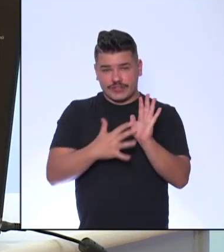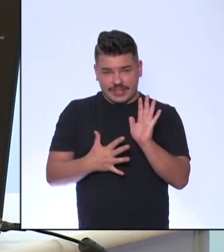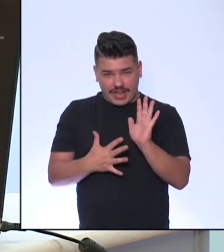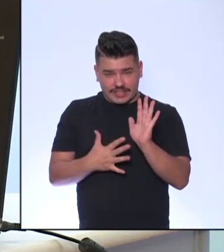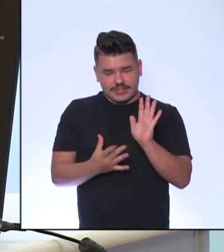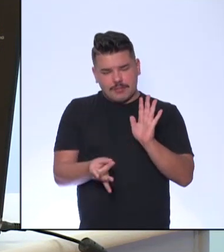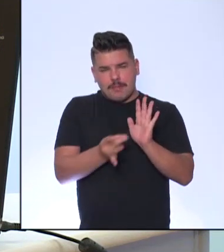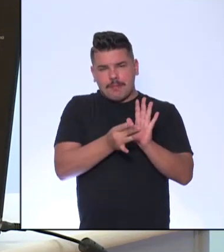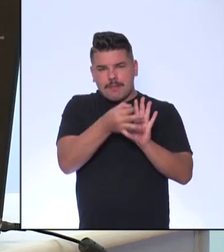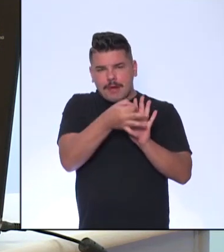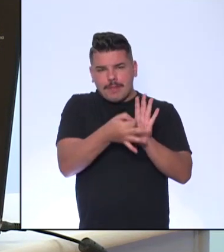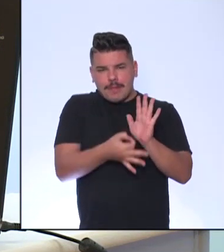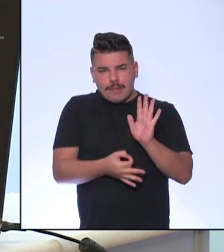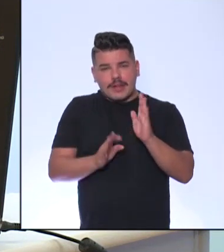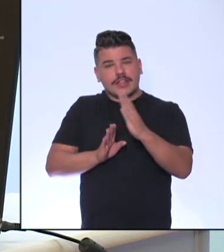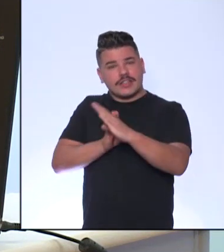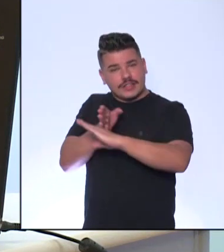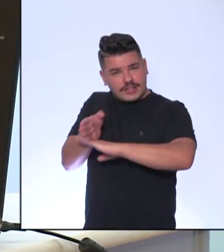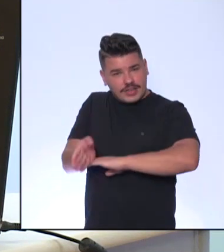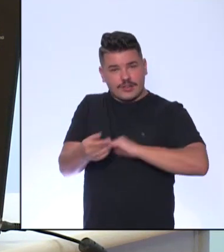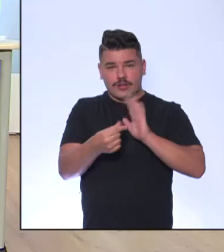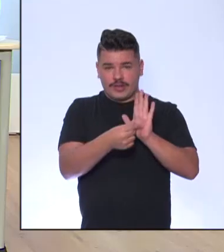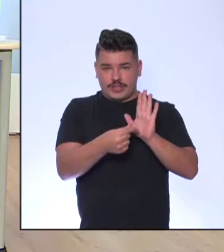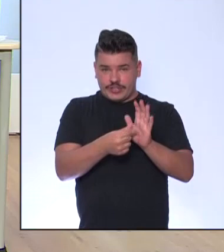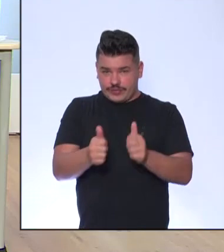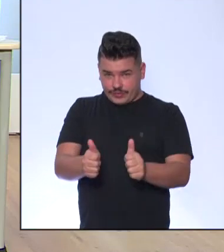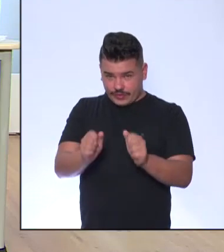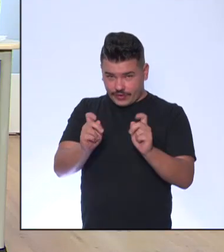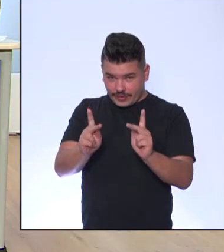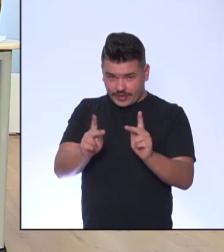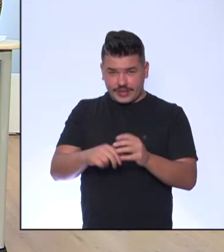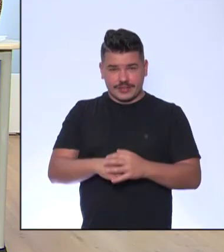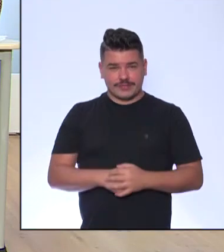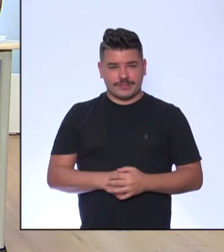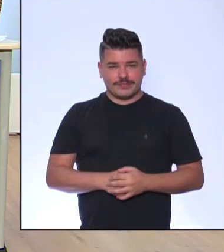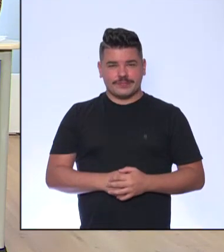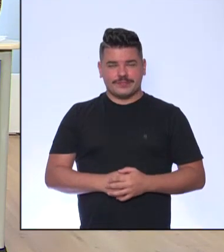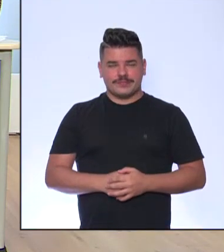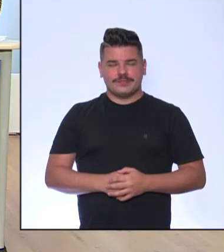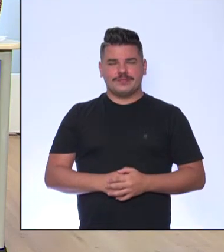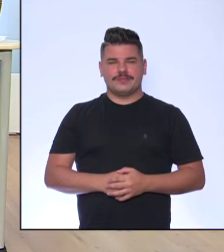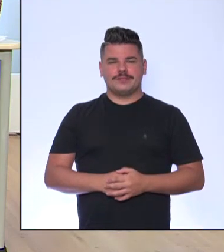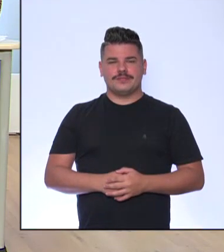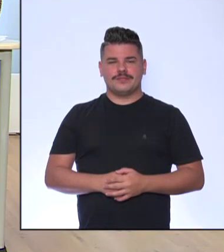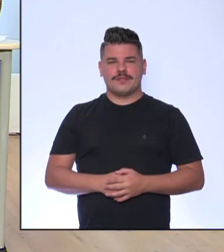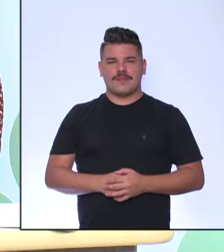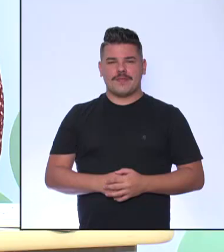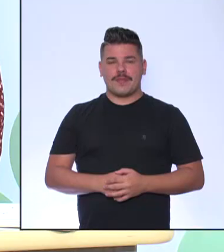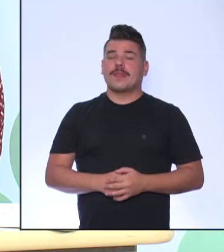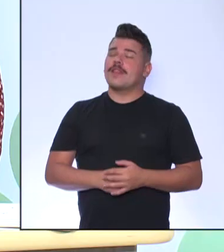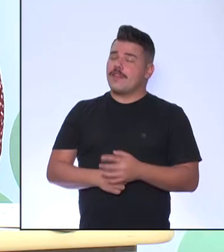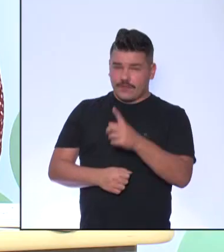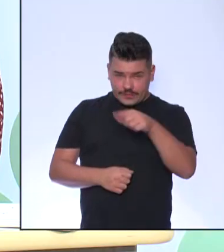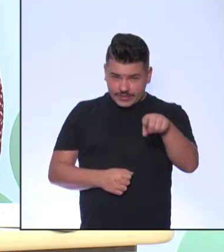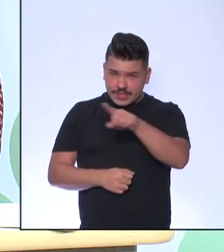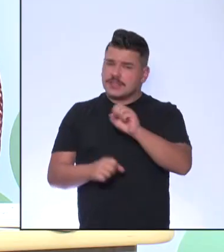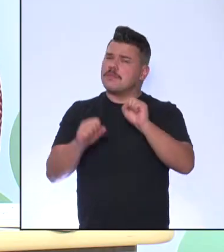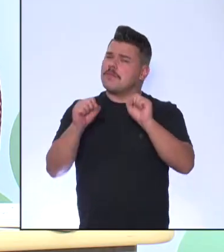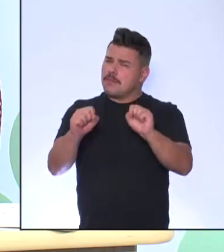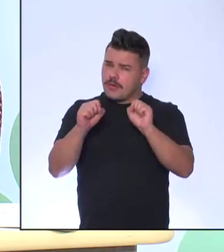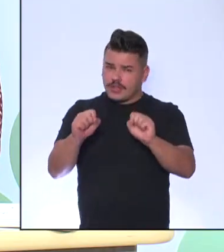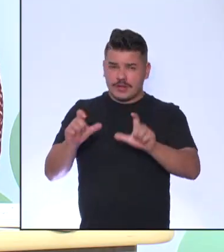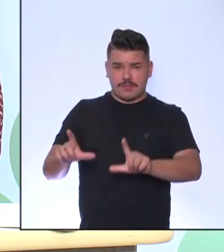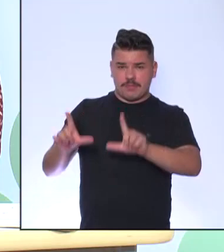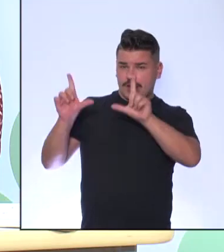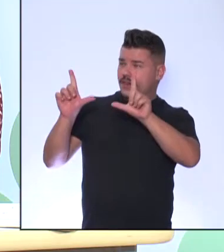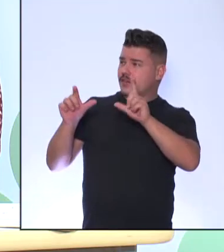que está disponível para vocês. Vamos fazer a interação, Paula? Vamos. Pessoal, vocês podem colocar a tela com as